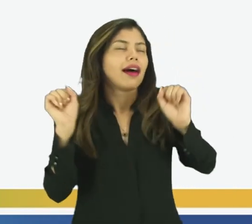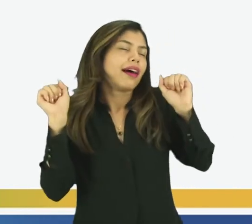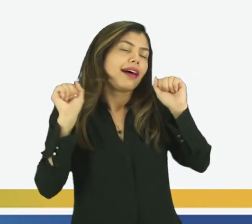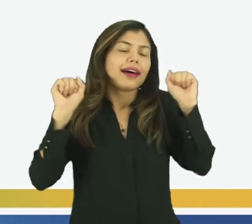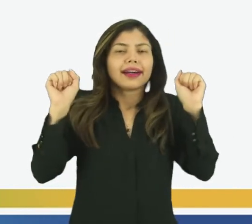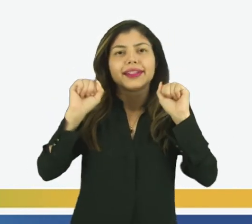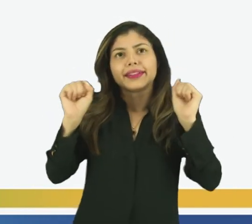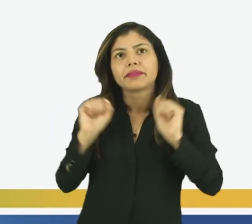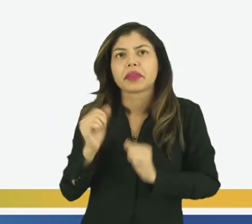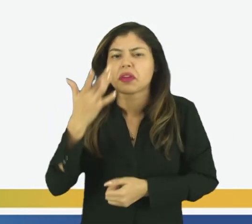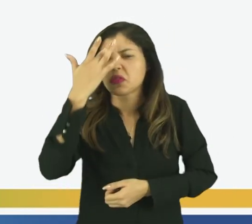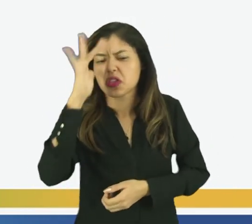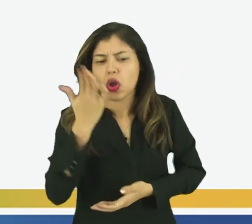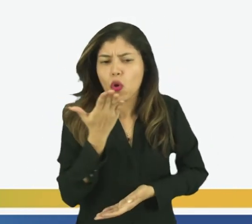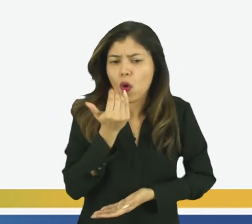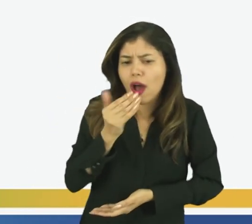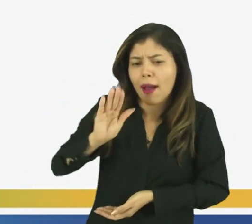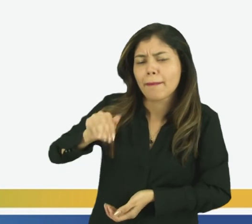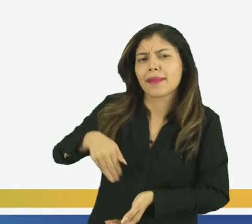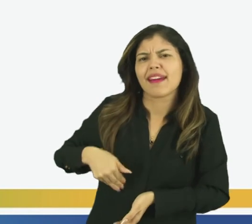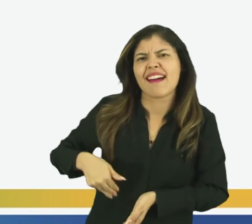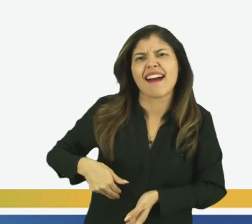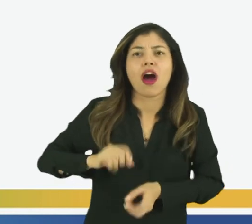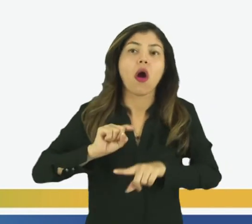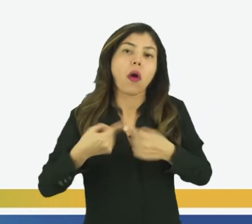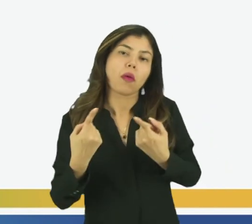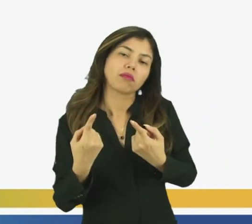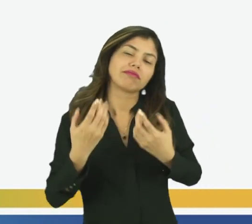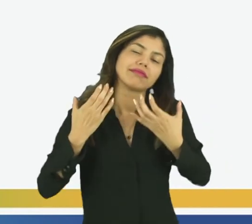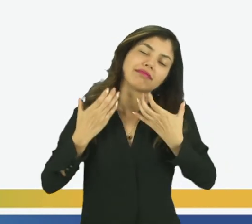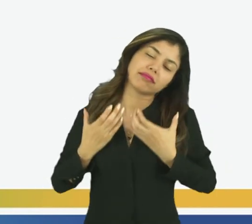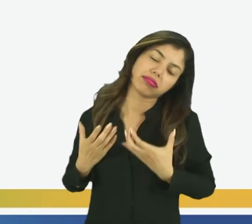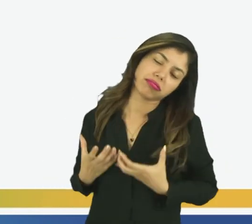Eu não sei se eu estou mais faminto ou cansado!